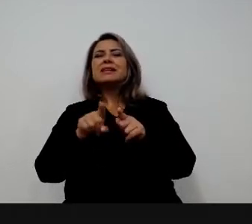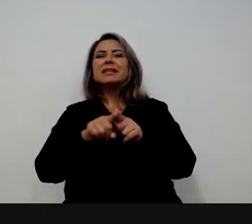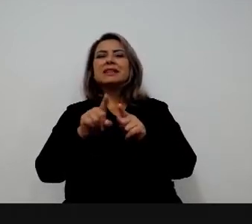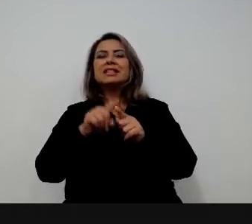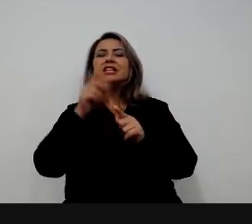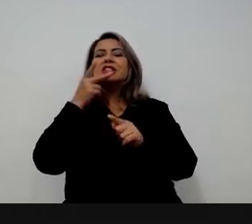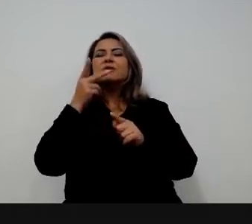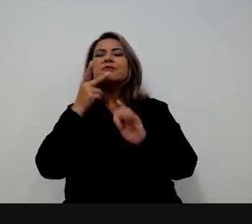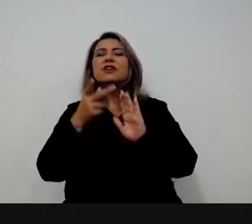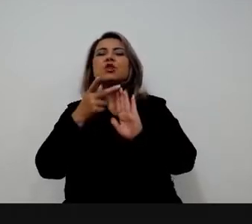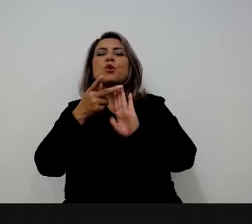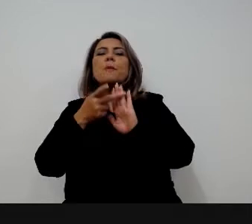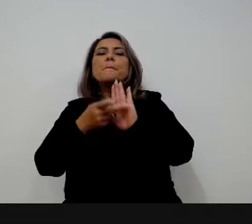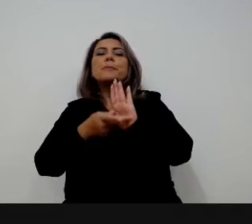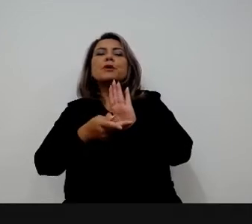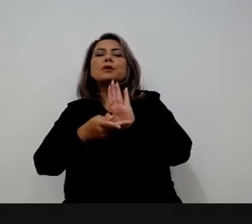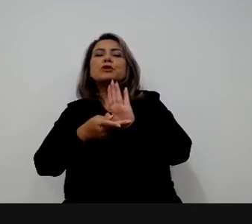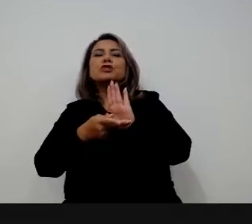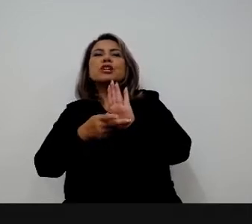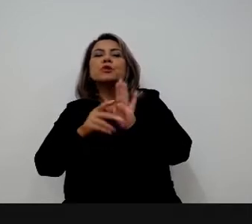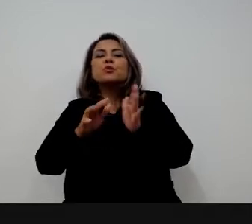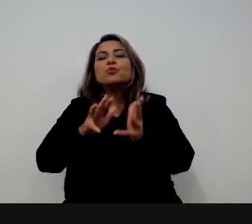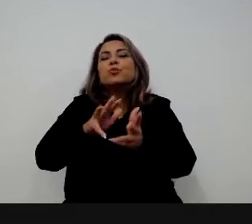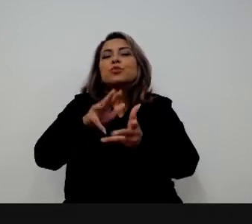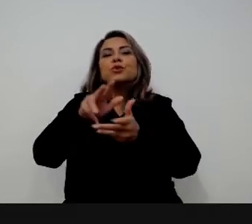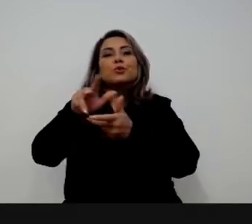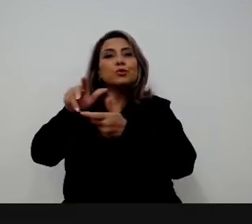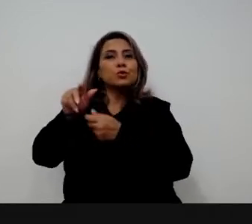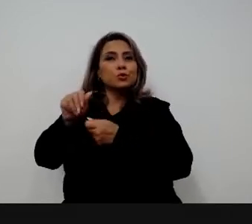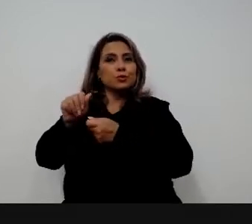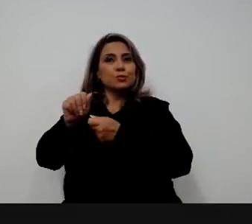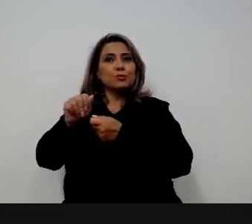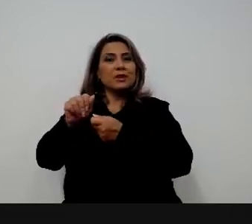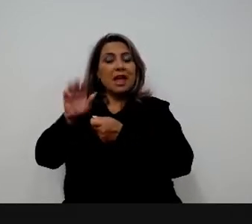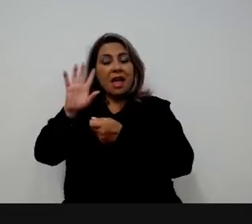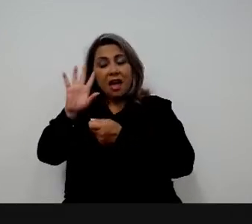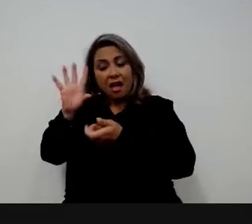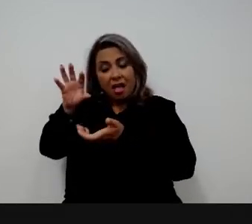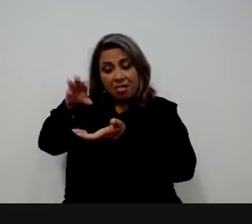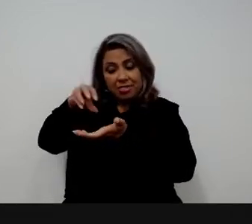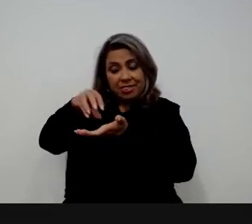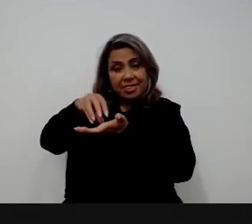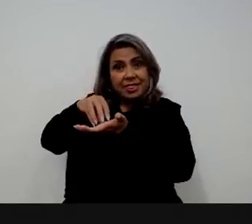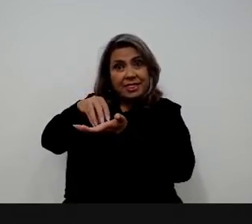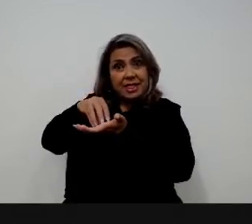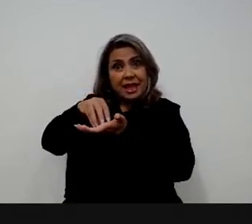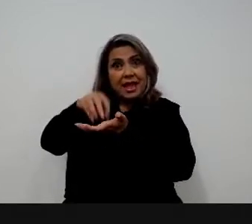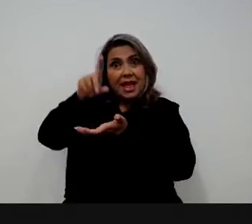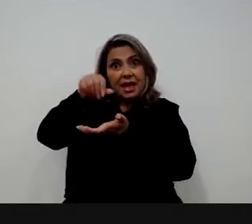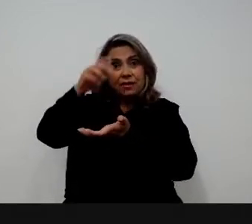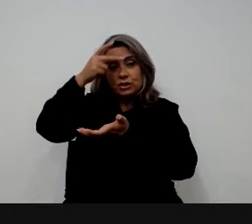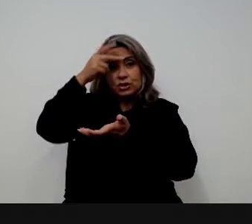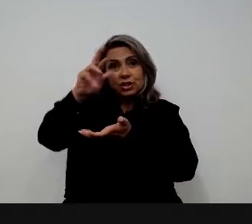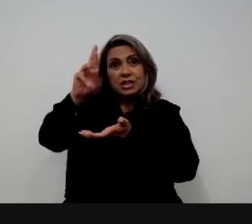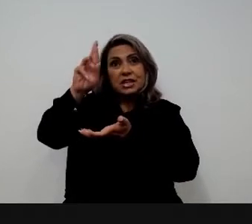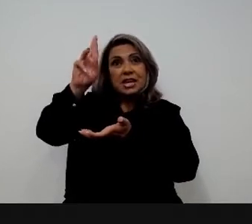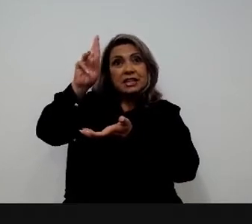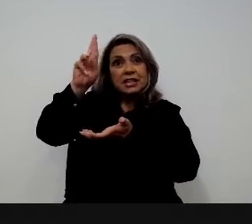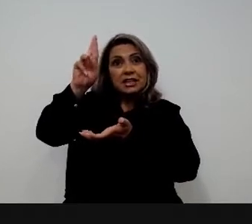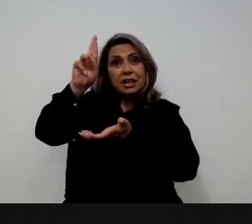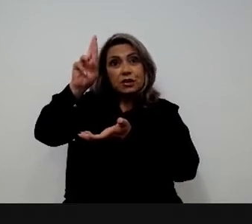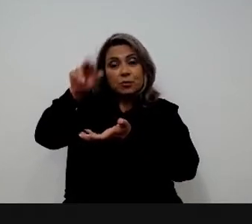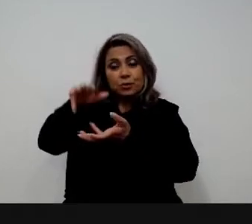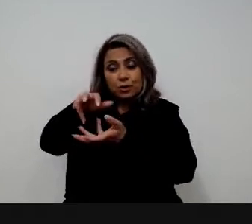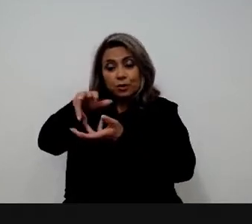chinesa de um projeto de dominação mundial. Eles acham que ali está se formando o capital humano responsável